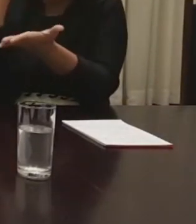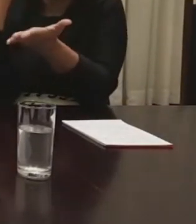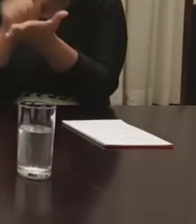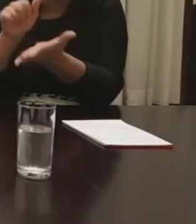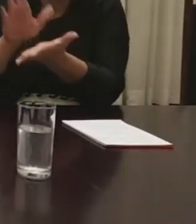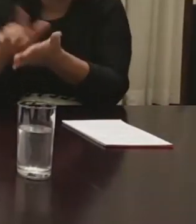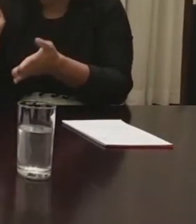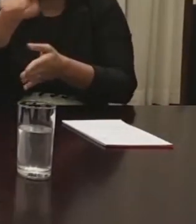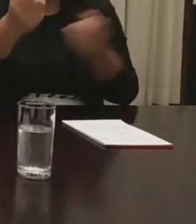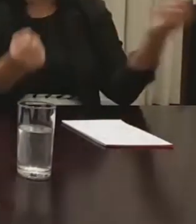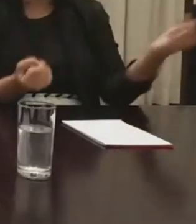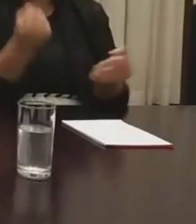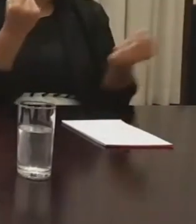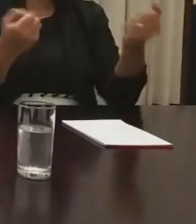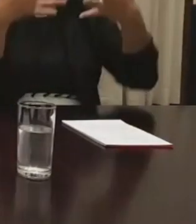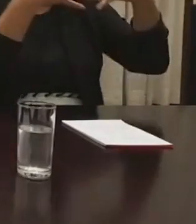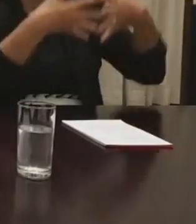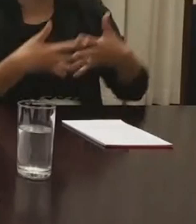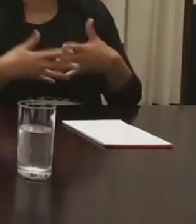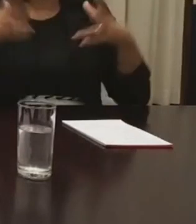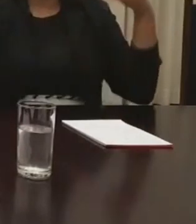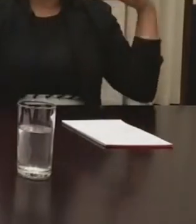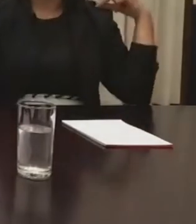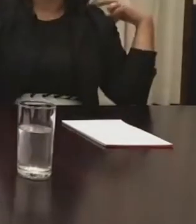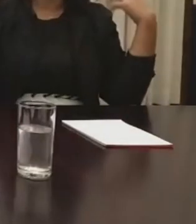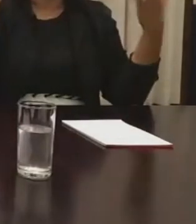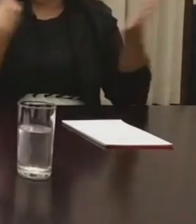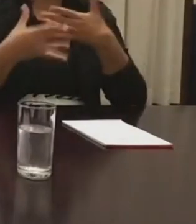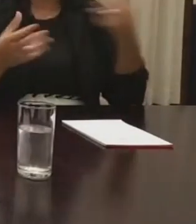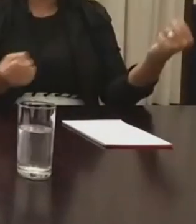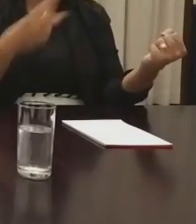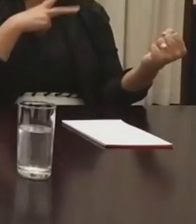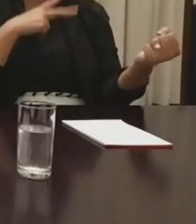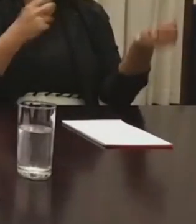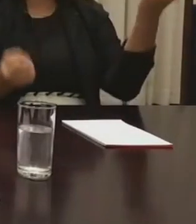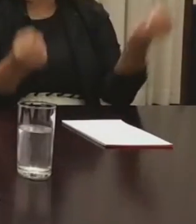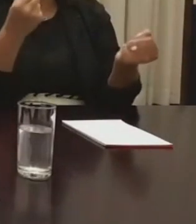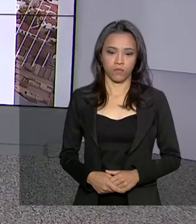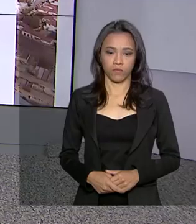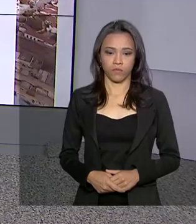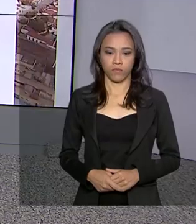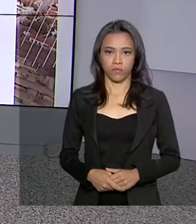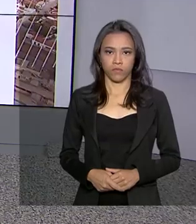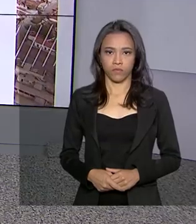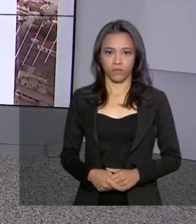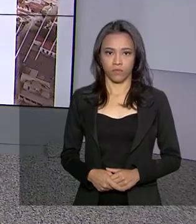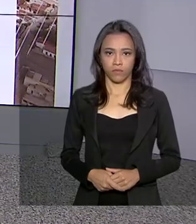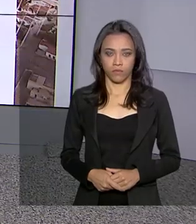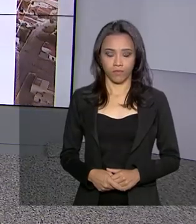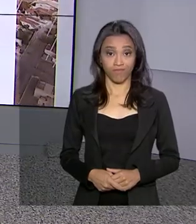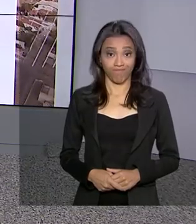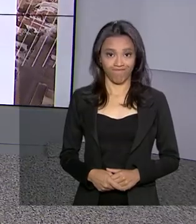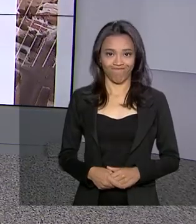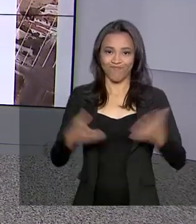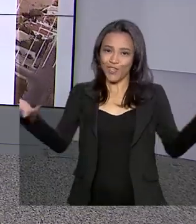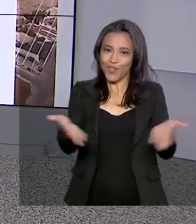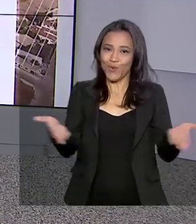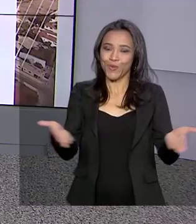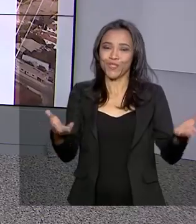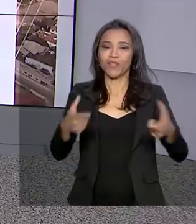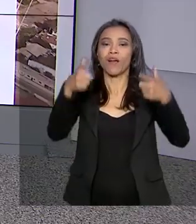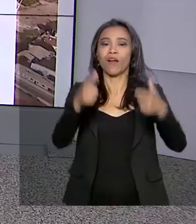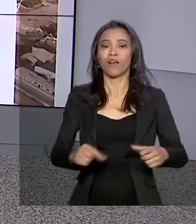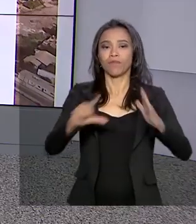que dirige, não importa se você é cabineiro, motor de ônibus, carro particular, seja o que for. E hoje, no Palácio do